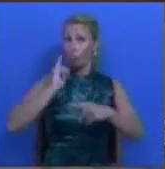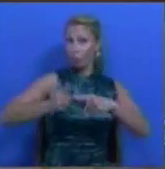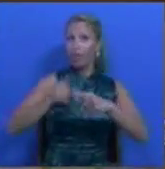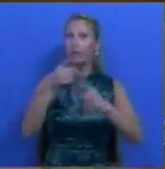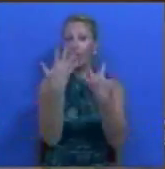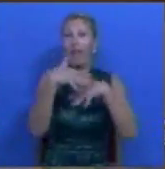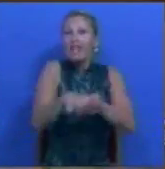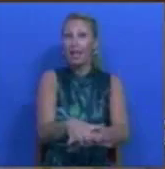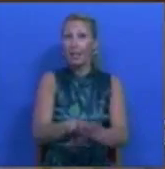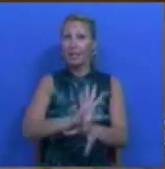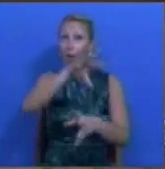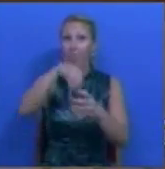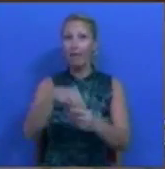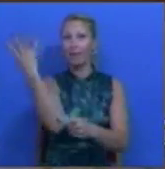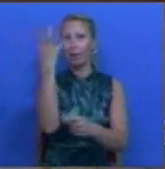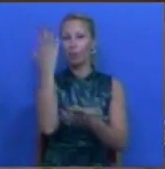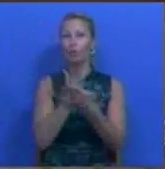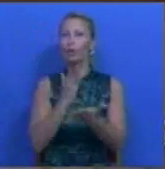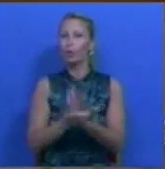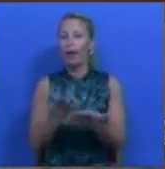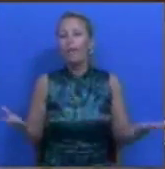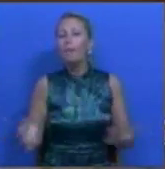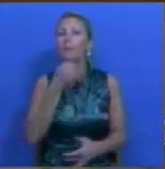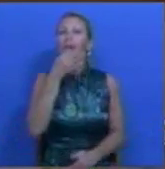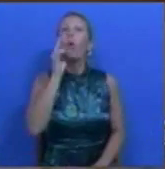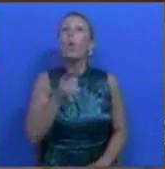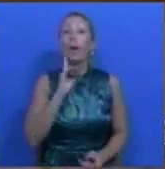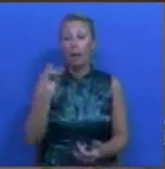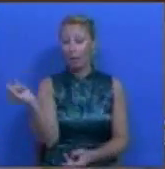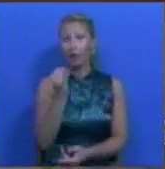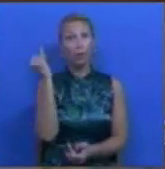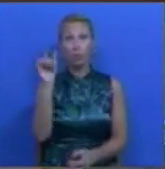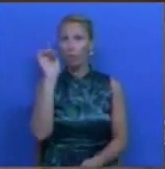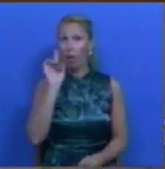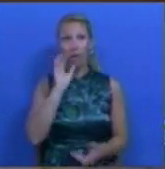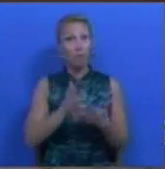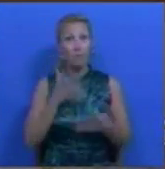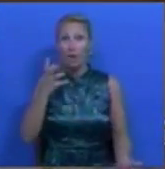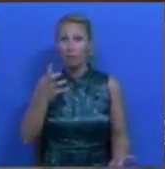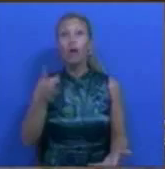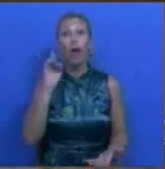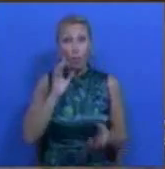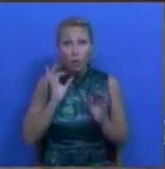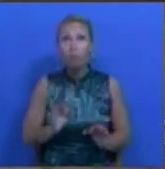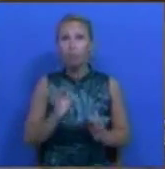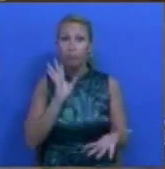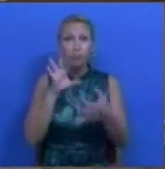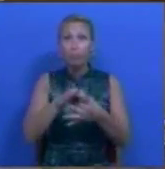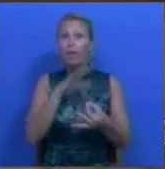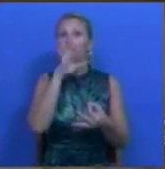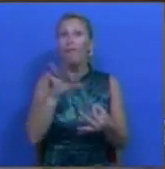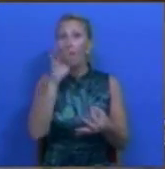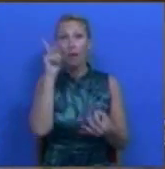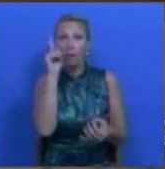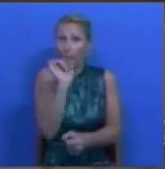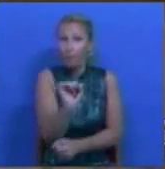cultura escolar. E, portanto, falamos de instituições que são centrais hoje e determinantes na vida das famílias. O que eu